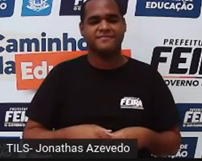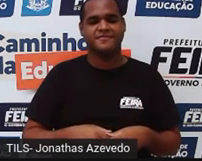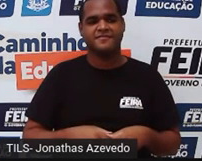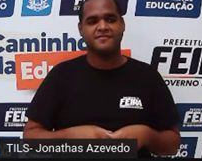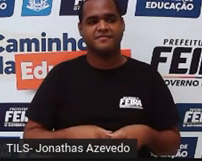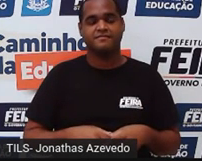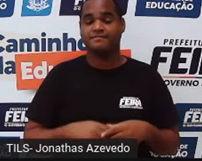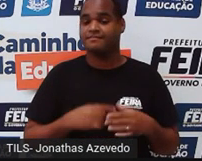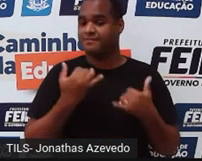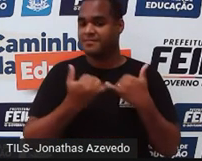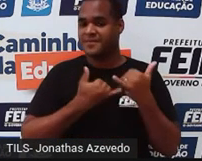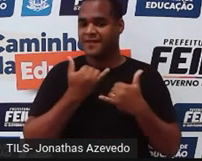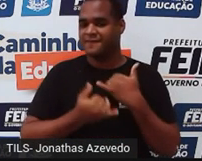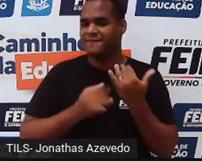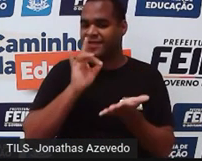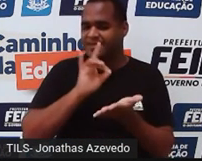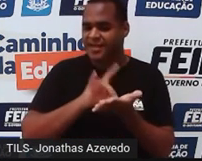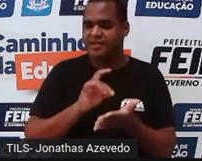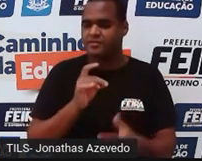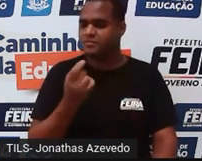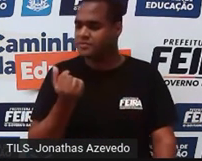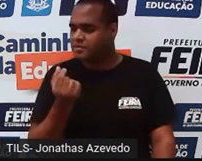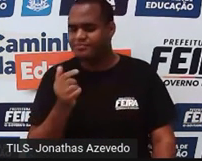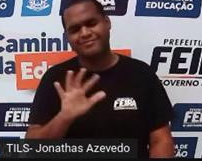Eu até brinquei, não é real de dinheiro.